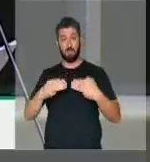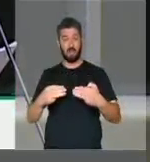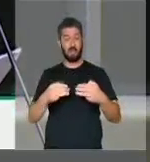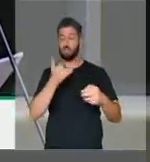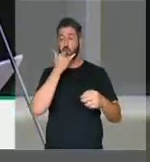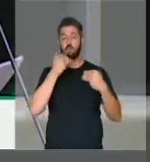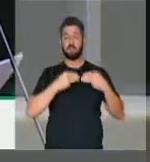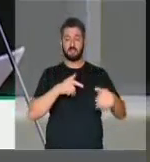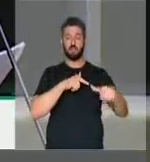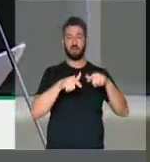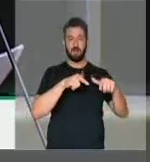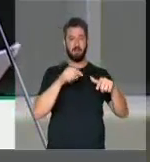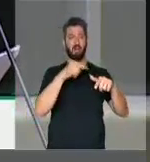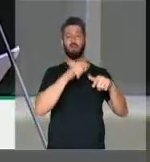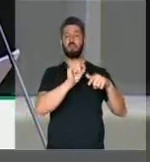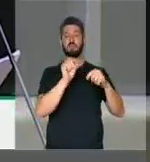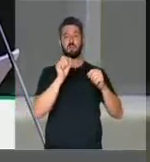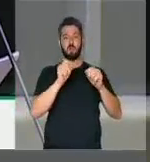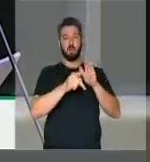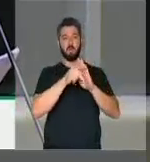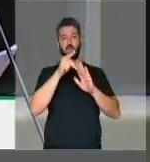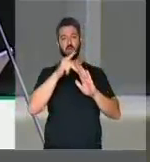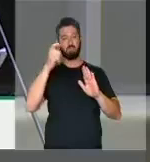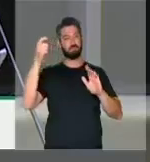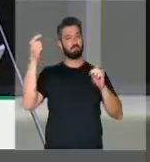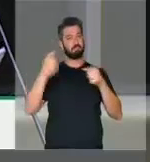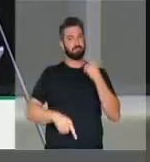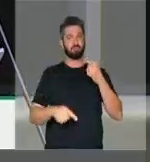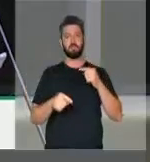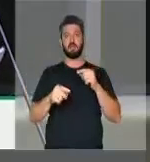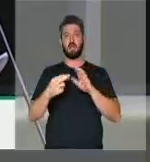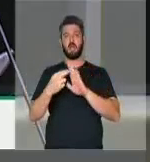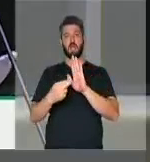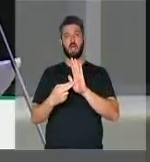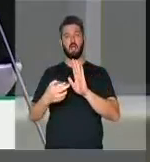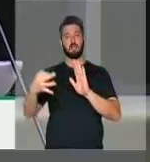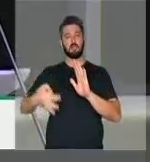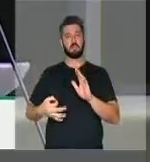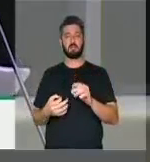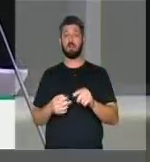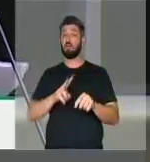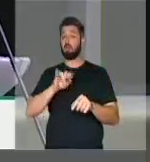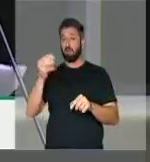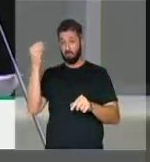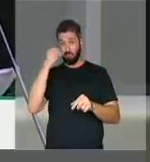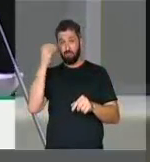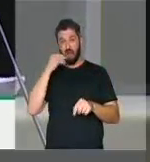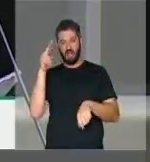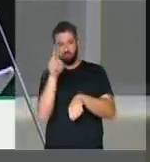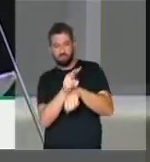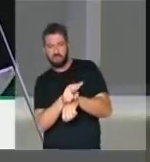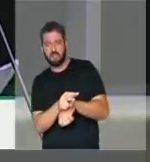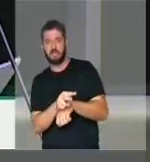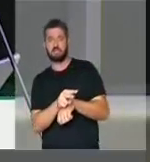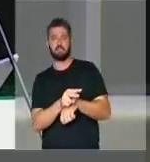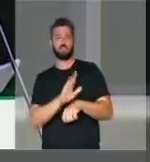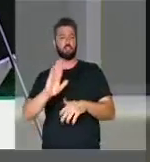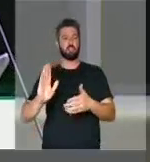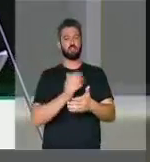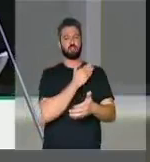que define essa violação, o que pode, segundo a OIT, limitar e enfraquecer ação de fiscalização.